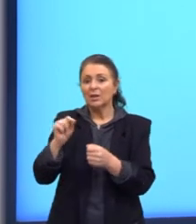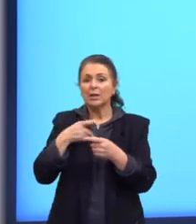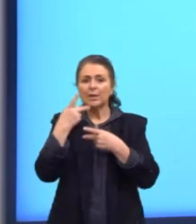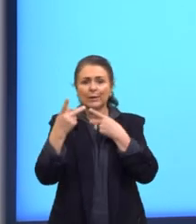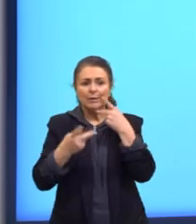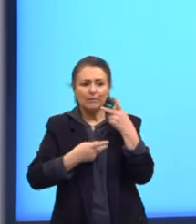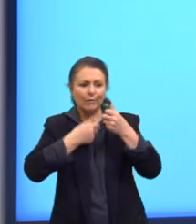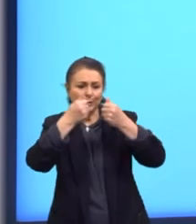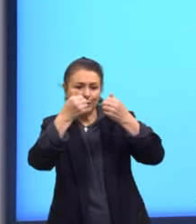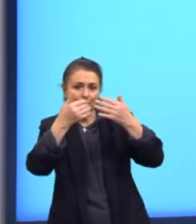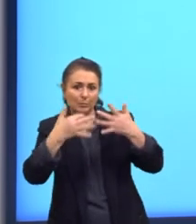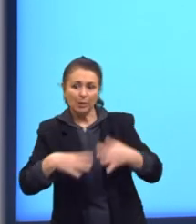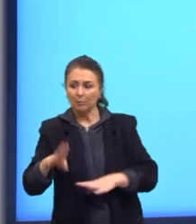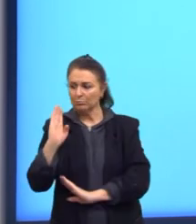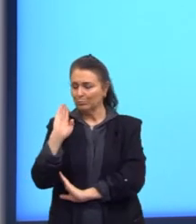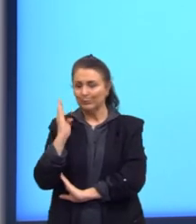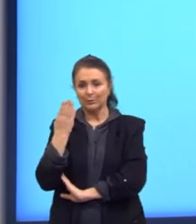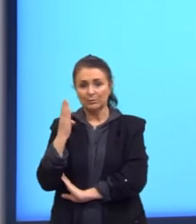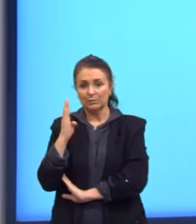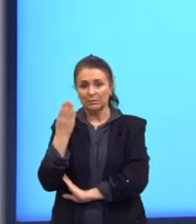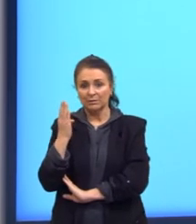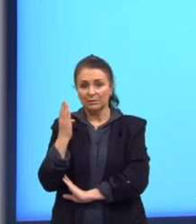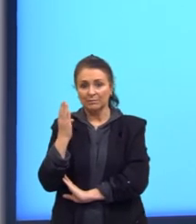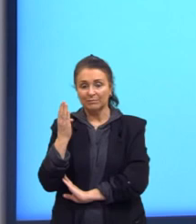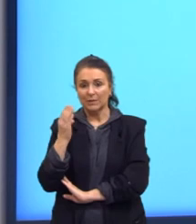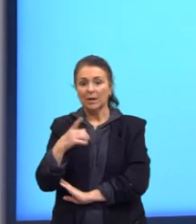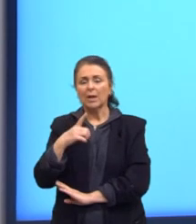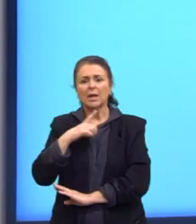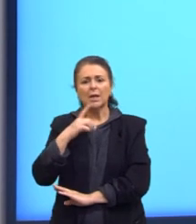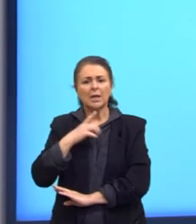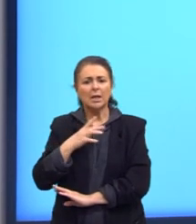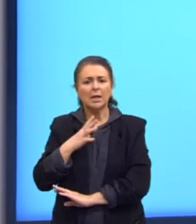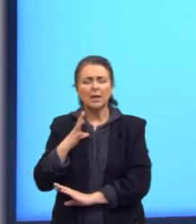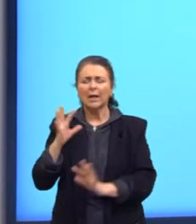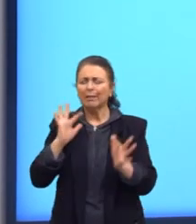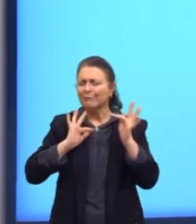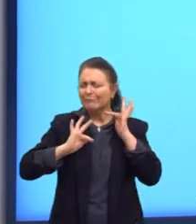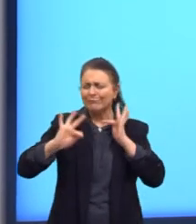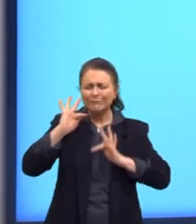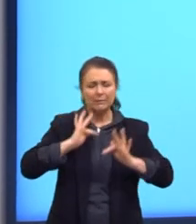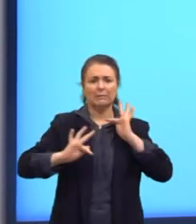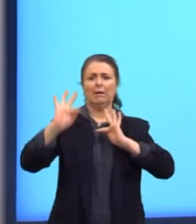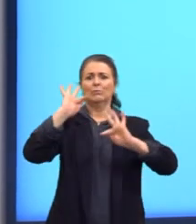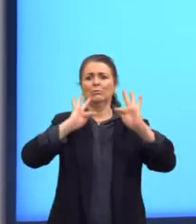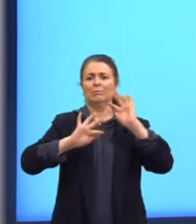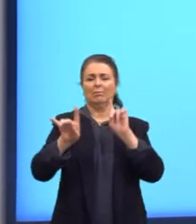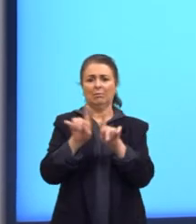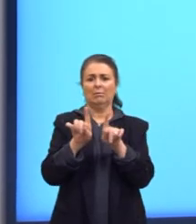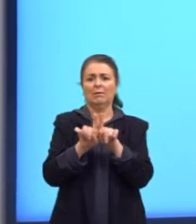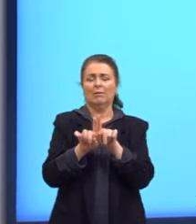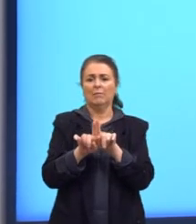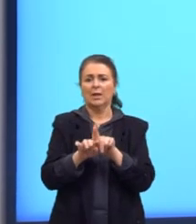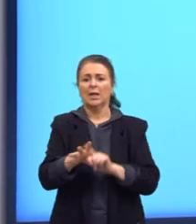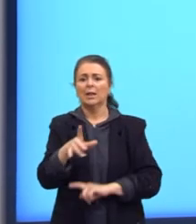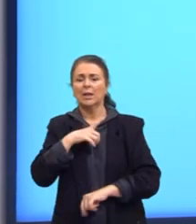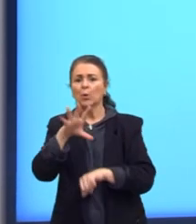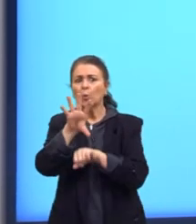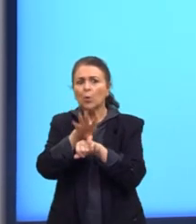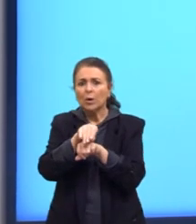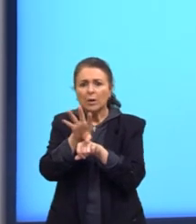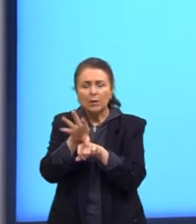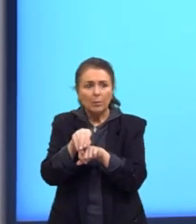sobre biologia. e ele é fantástico, porque ele tem um conhecimento